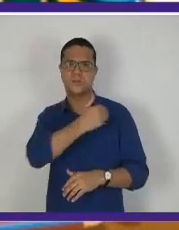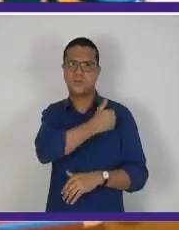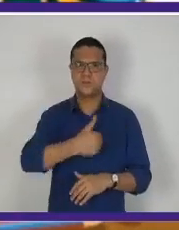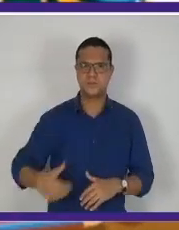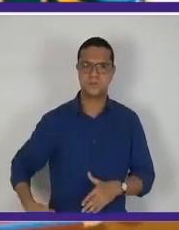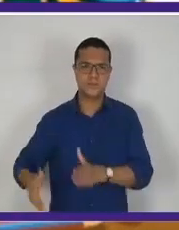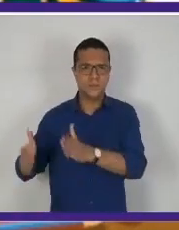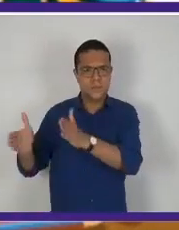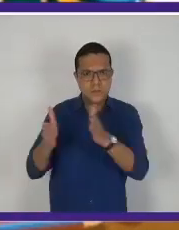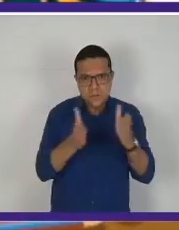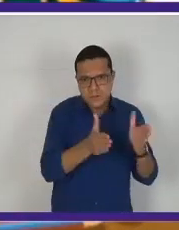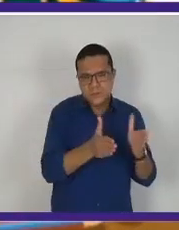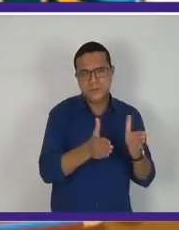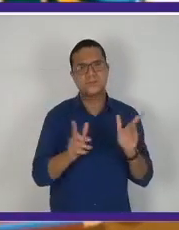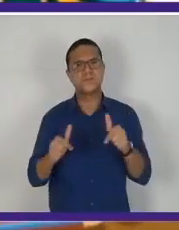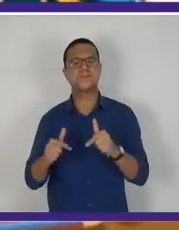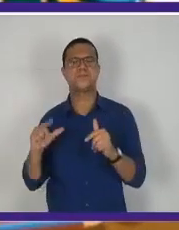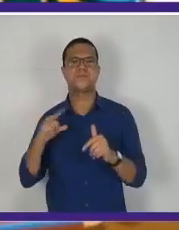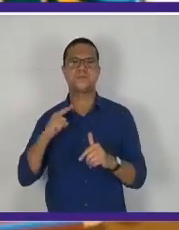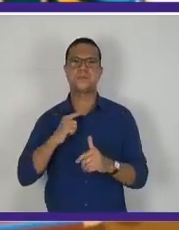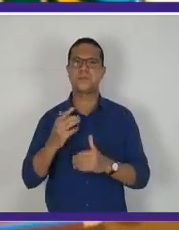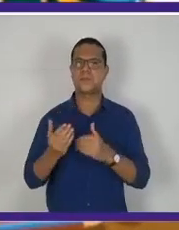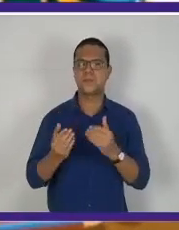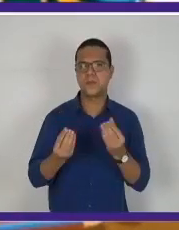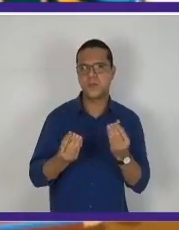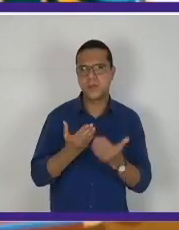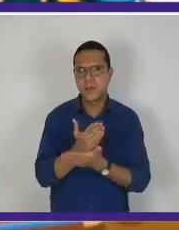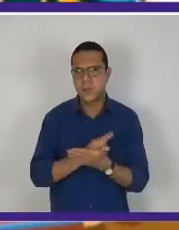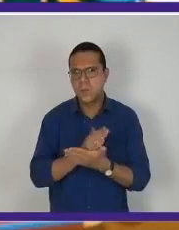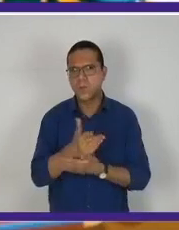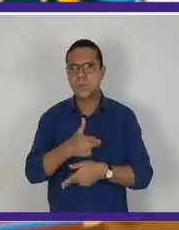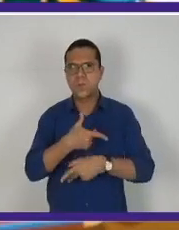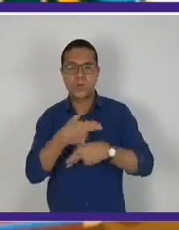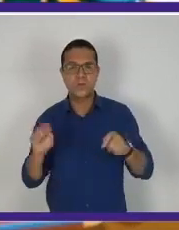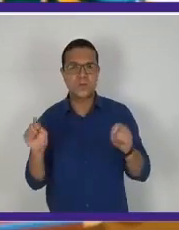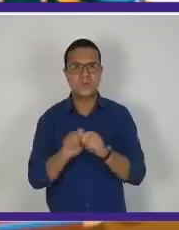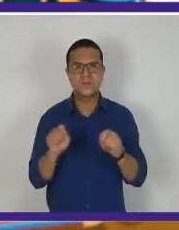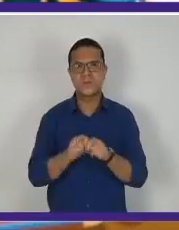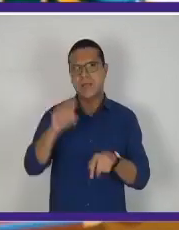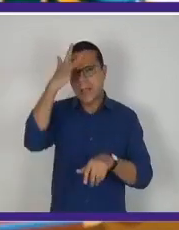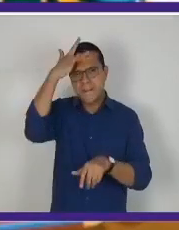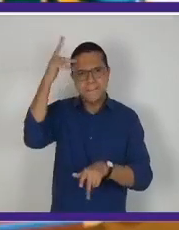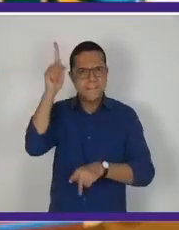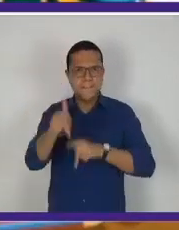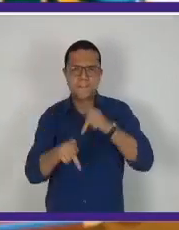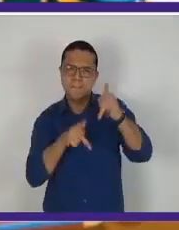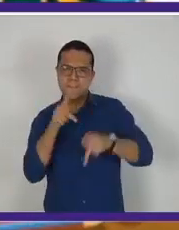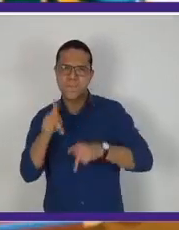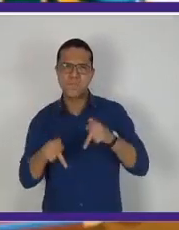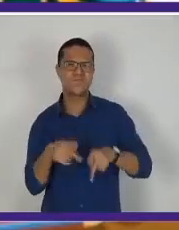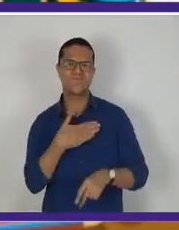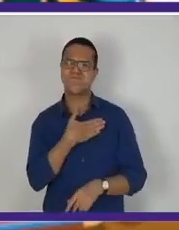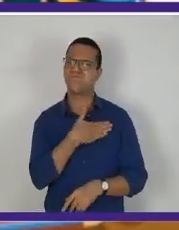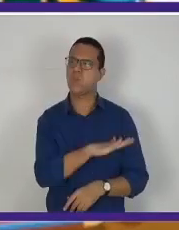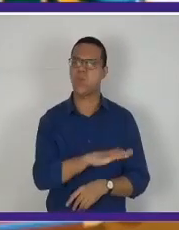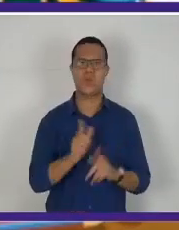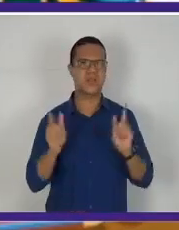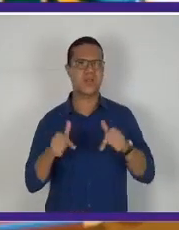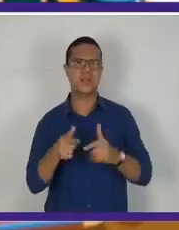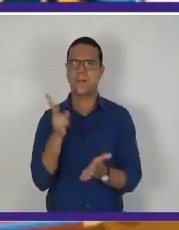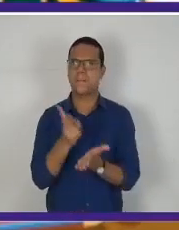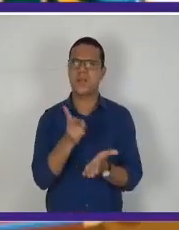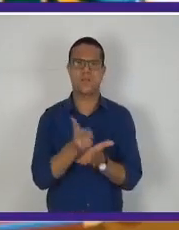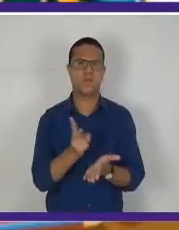provisório. Aqui tem algumas medidas que vão deixar a população descontente em relação a essa